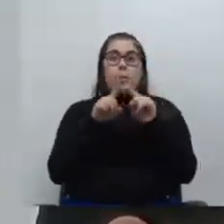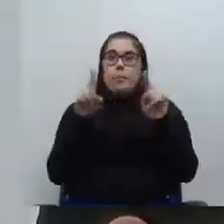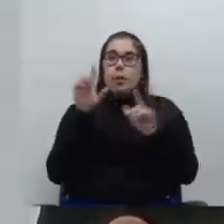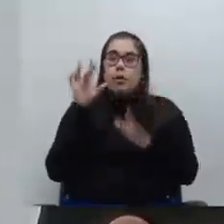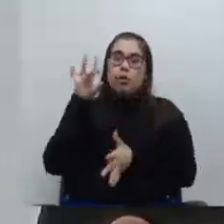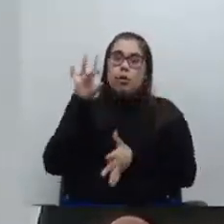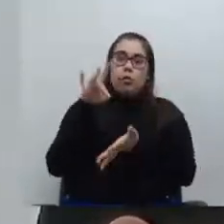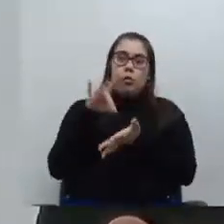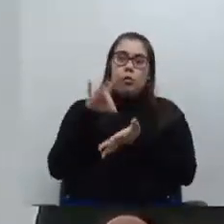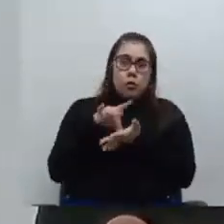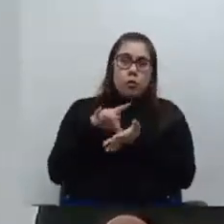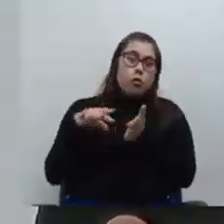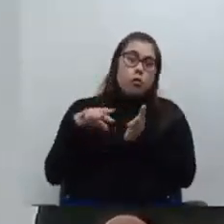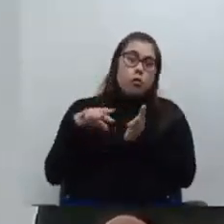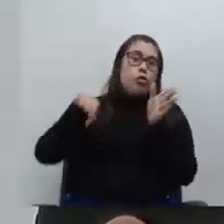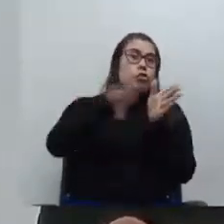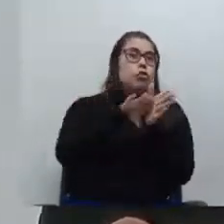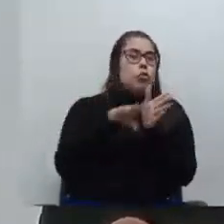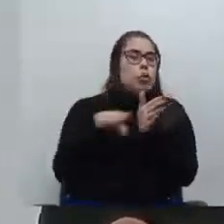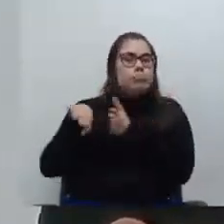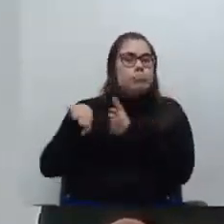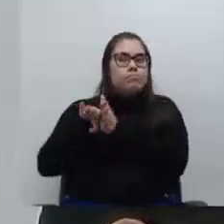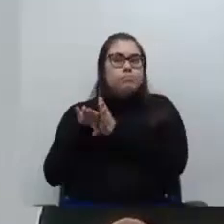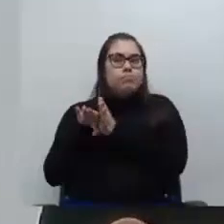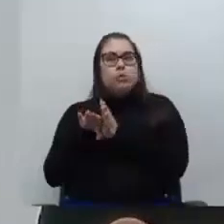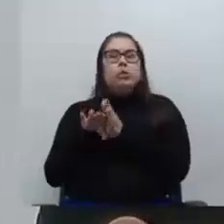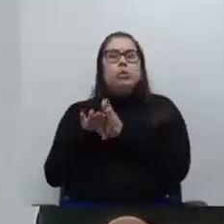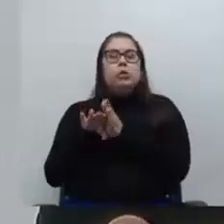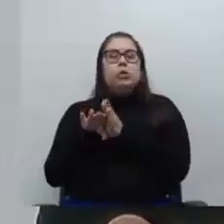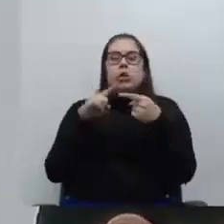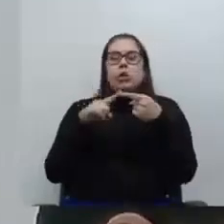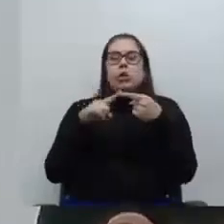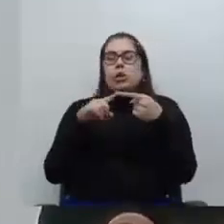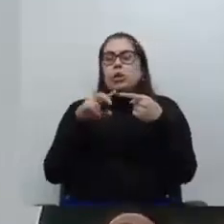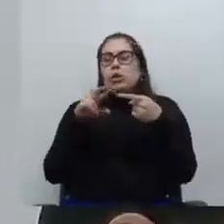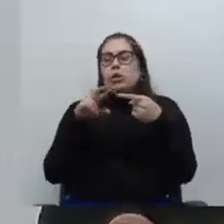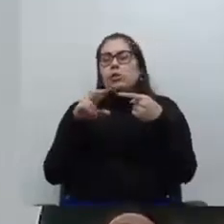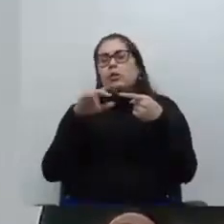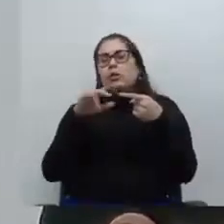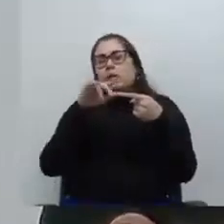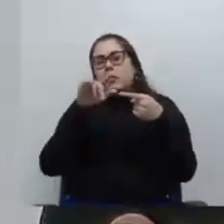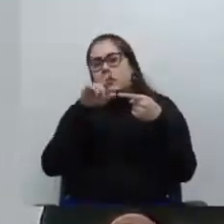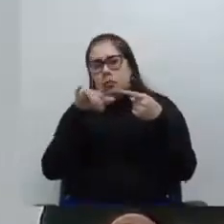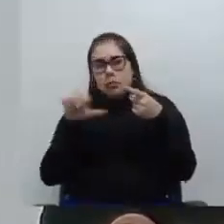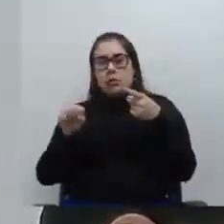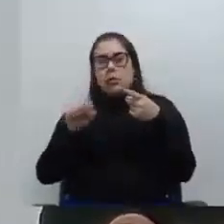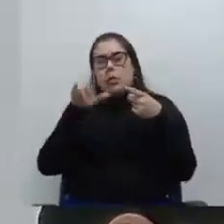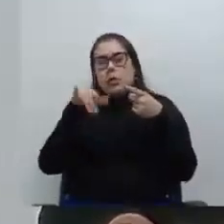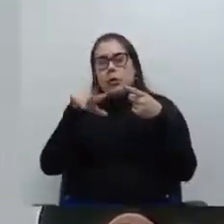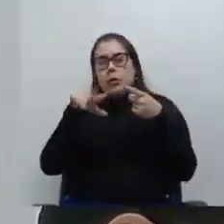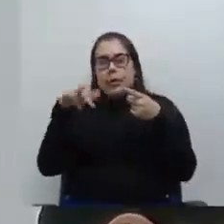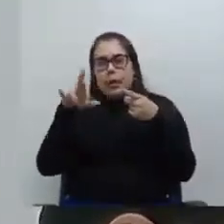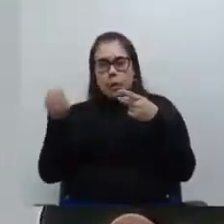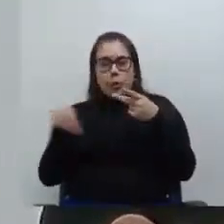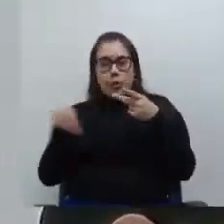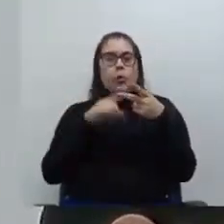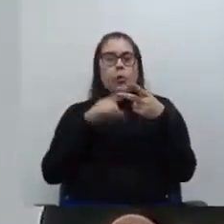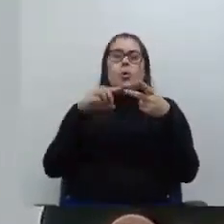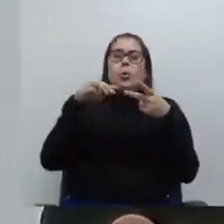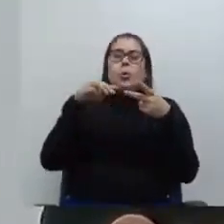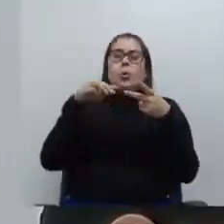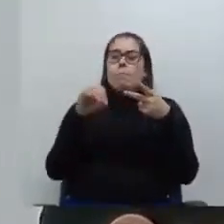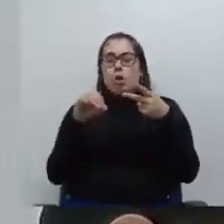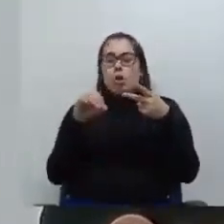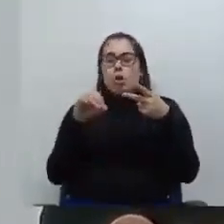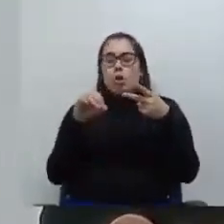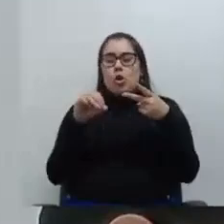ofícios já começaram a chegar em algumas regionais. São José do Rio Preto me relatou essa situação, Mogi das Cruzes também. Então, a fala, na verdade,